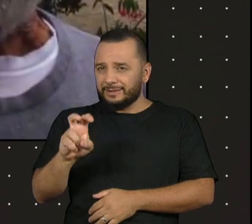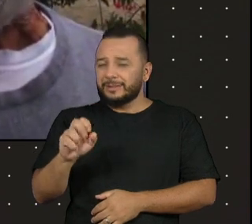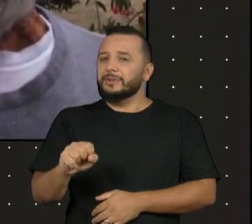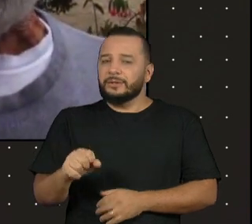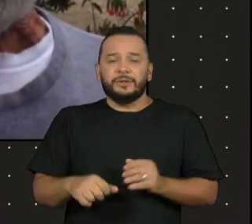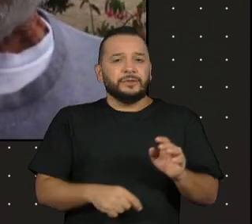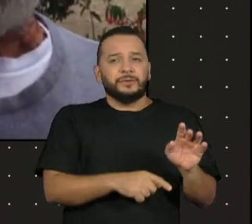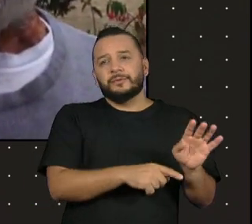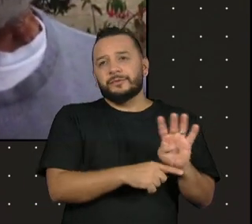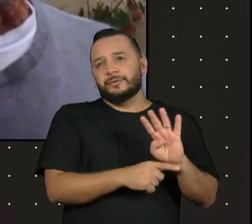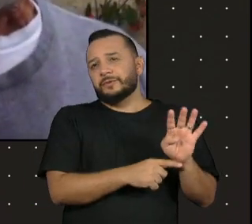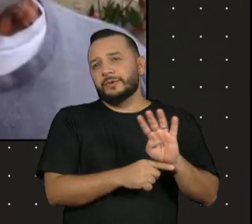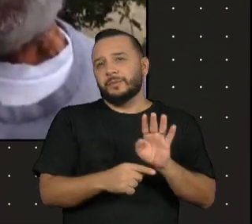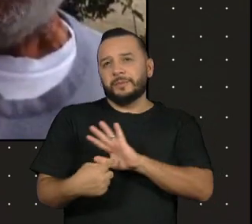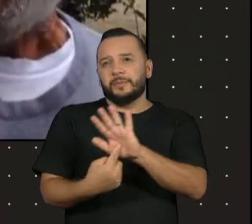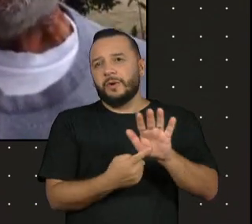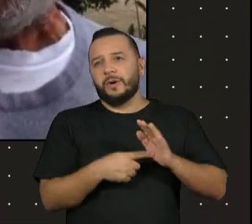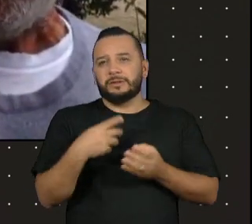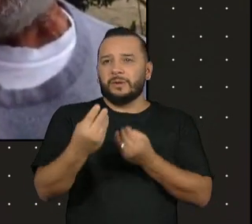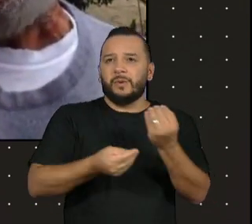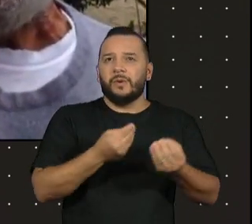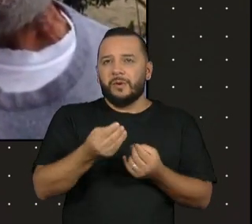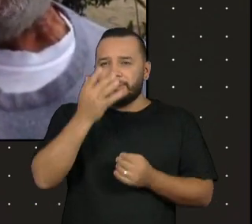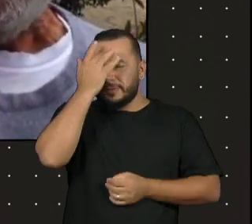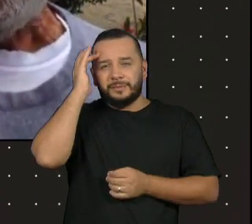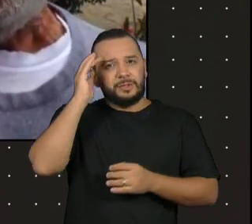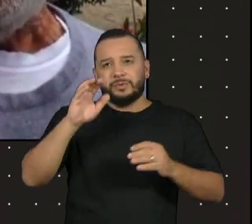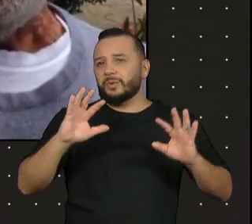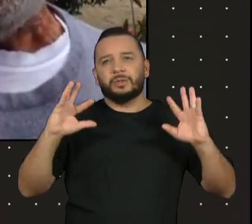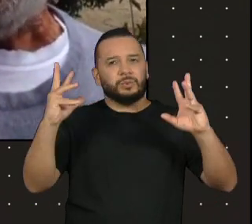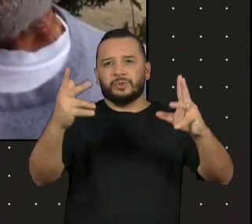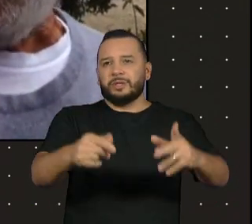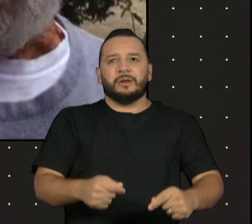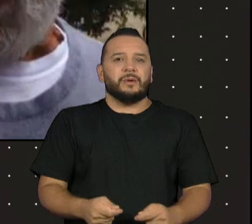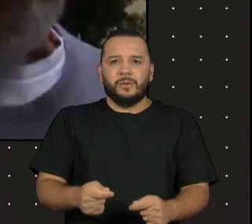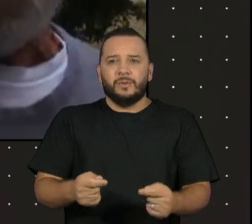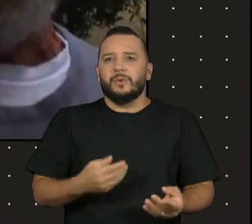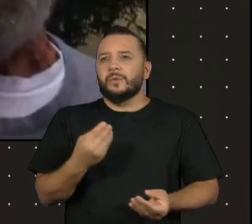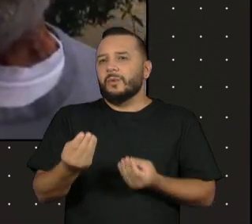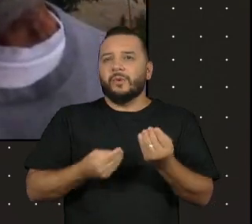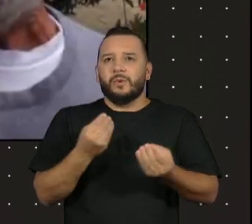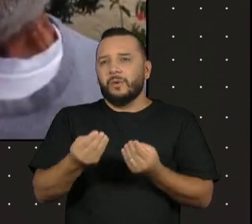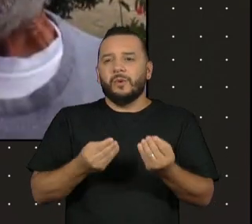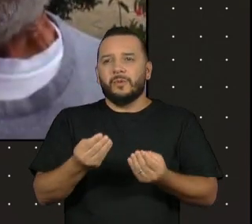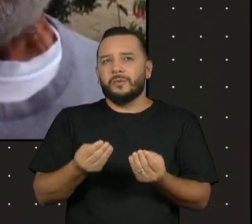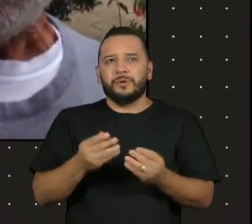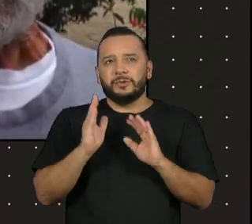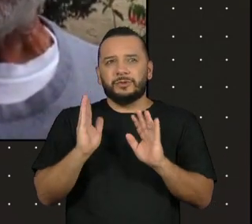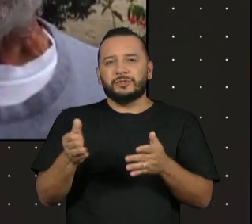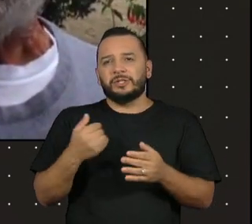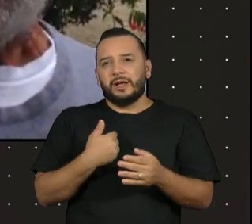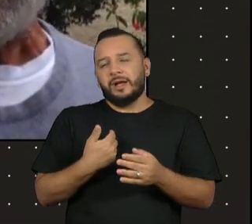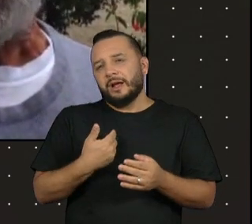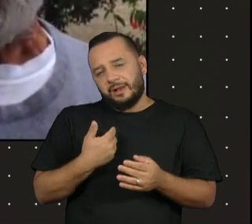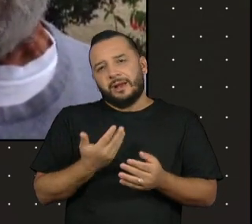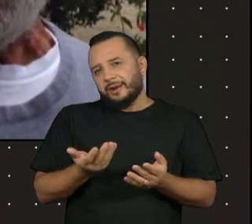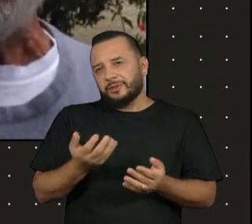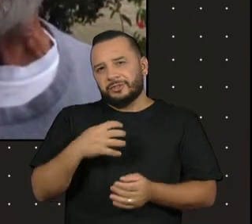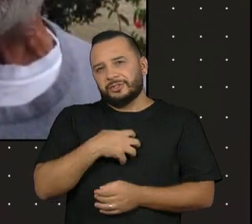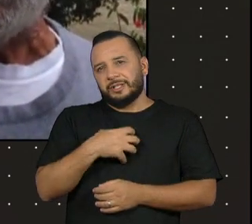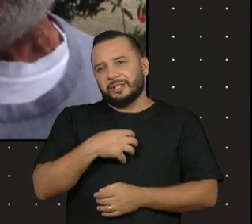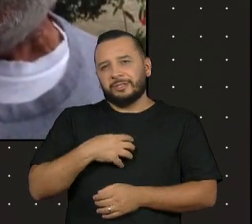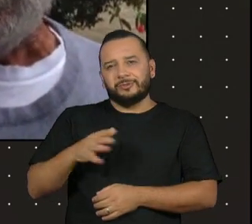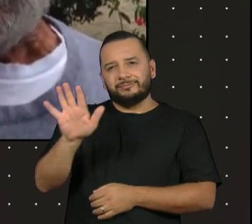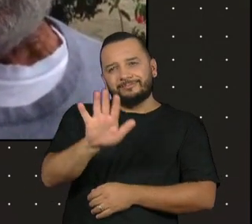o desconcerto das pessoas em geral e do próprio político que o Celso representa, fazendo um